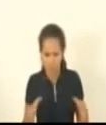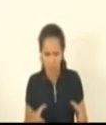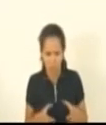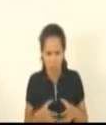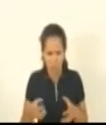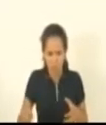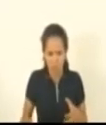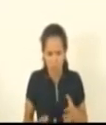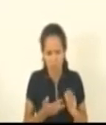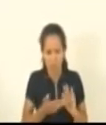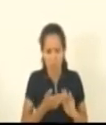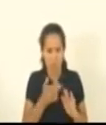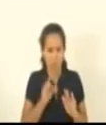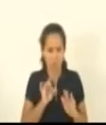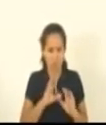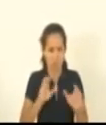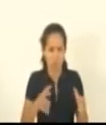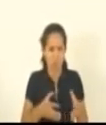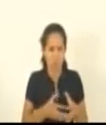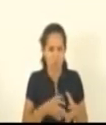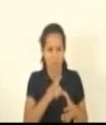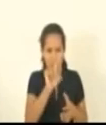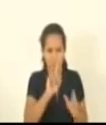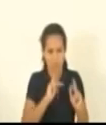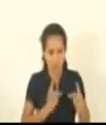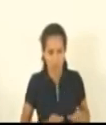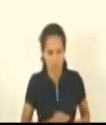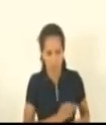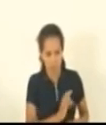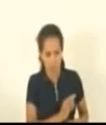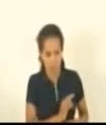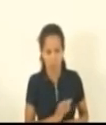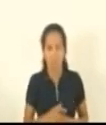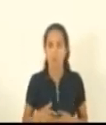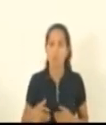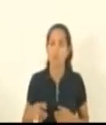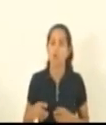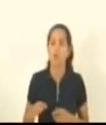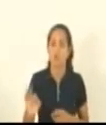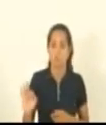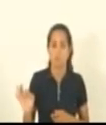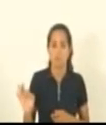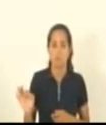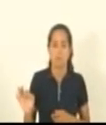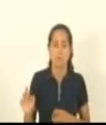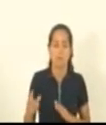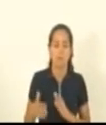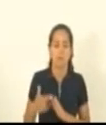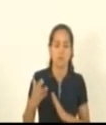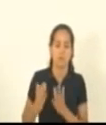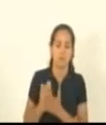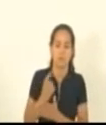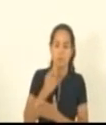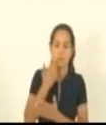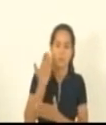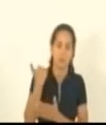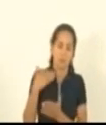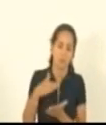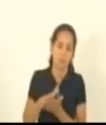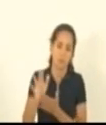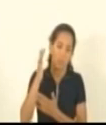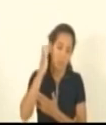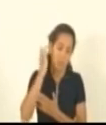resolução é apenas comissão de direitos humanos Sim, mas como a resolução foi aprovada agora e só publica amanhã